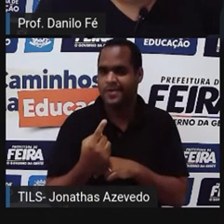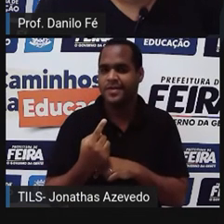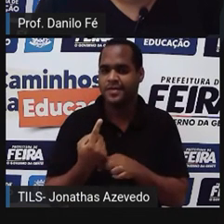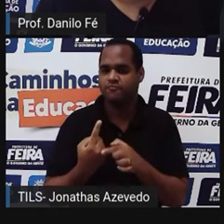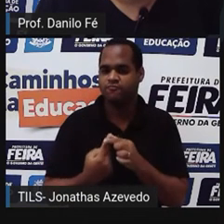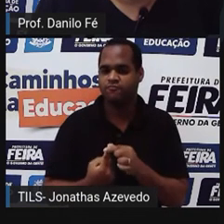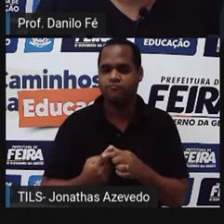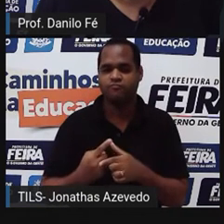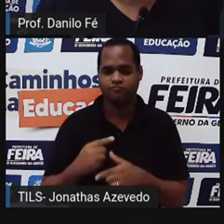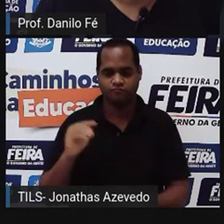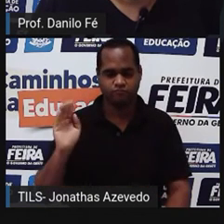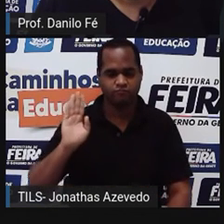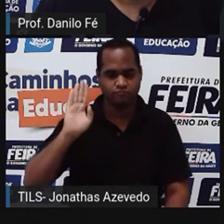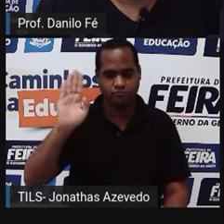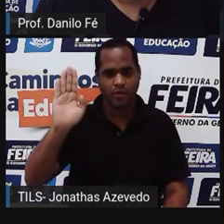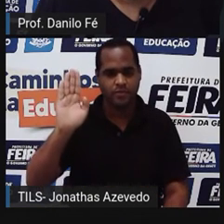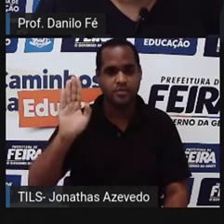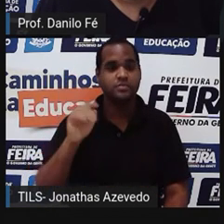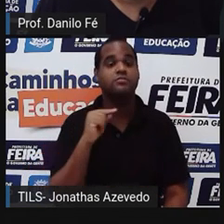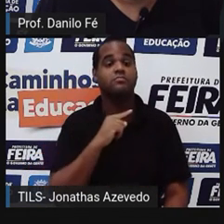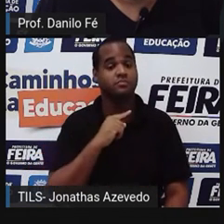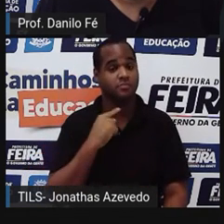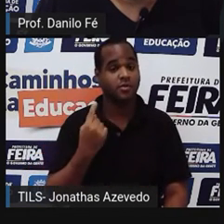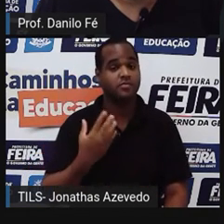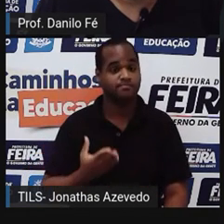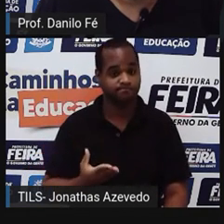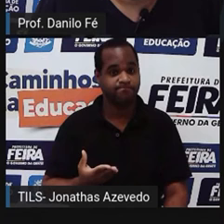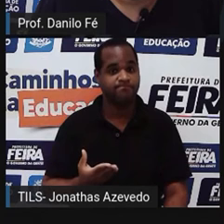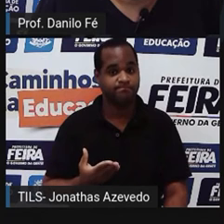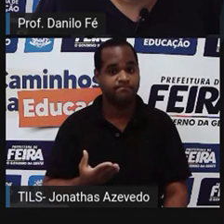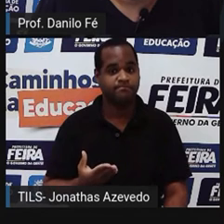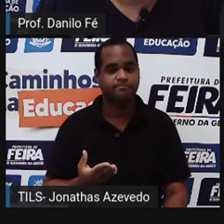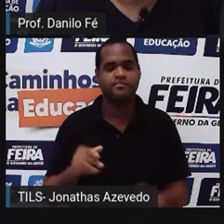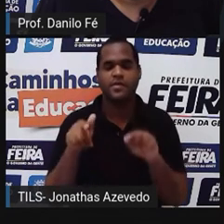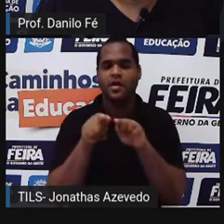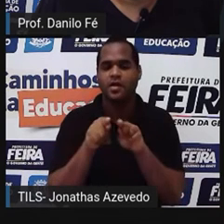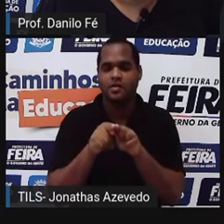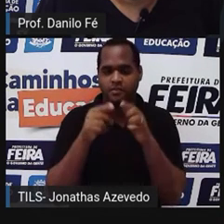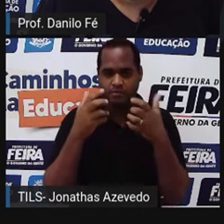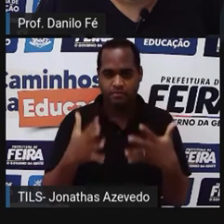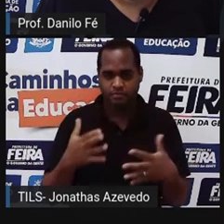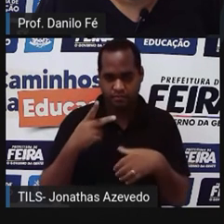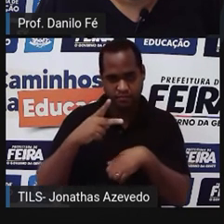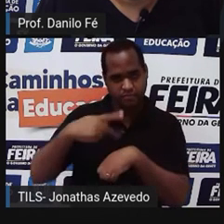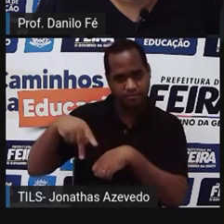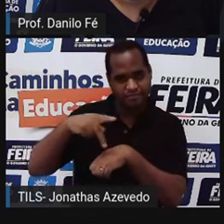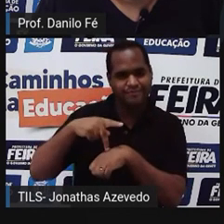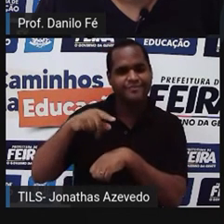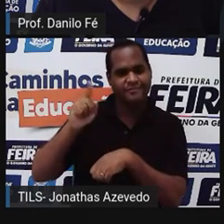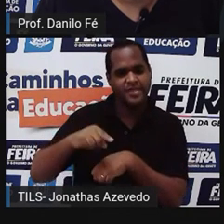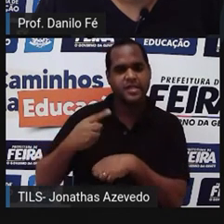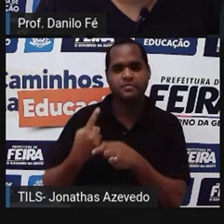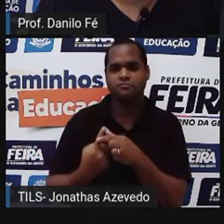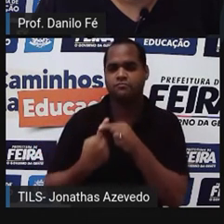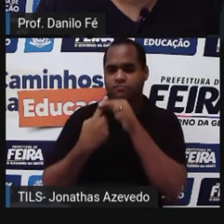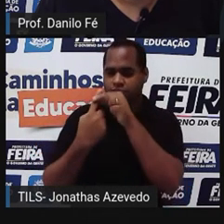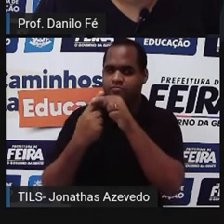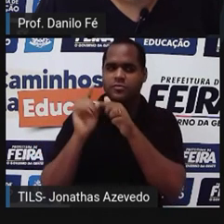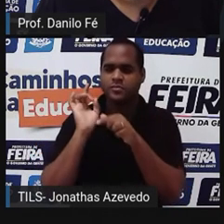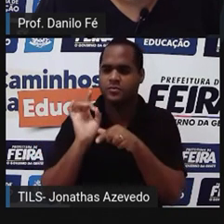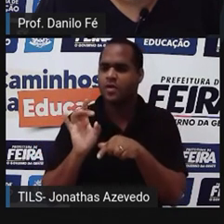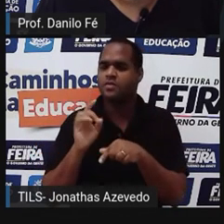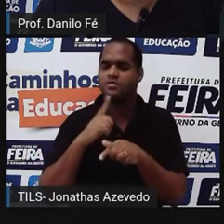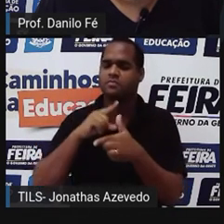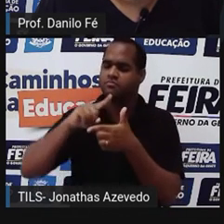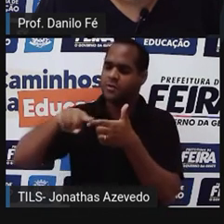e um país independente que tinha que lidar com